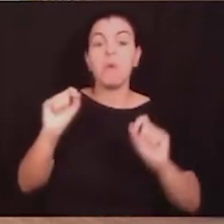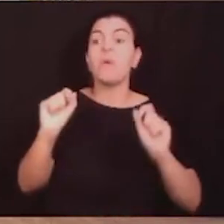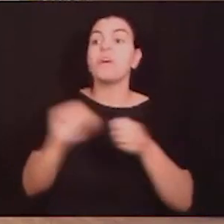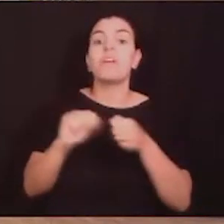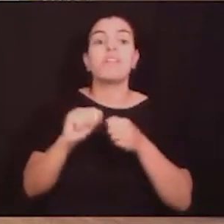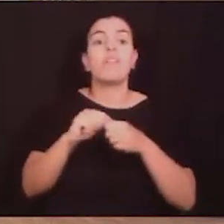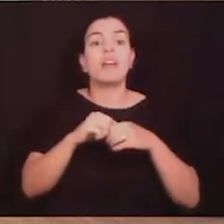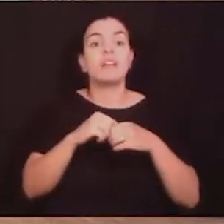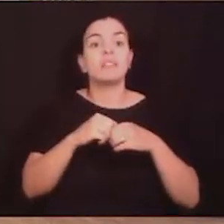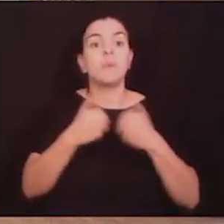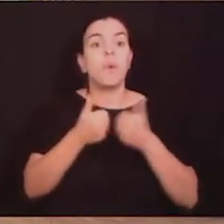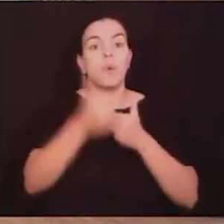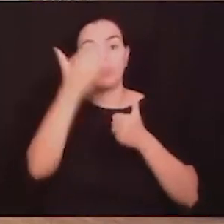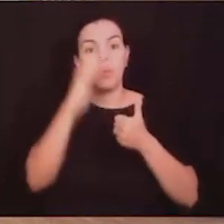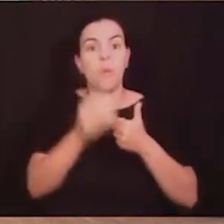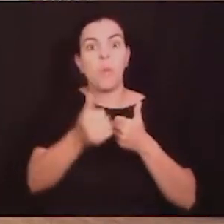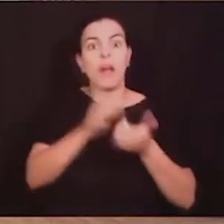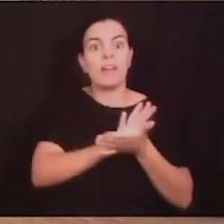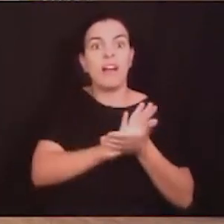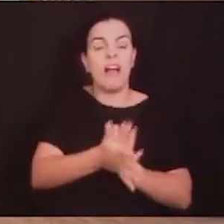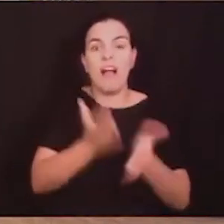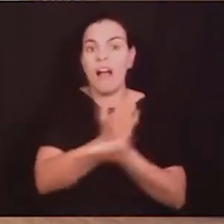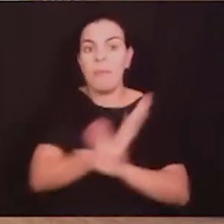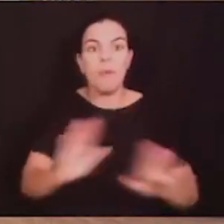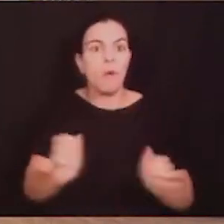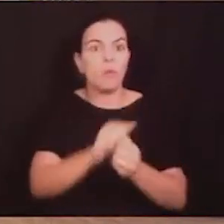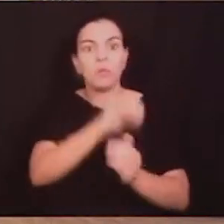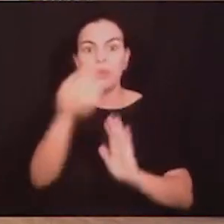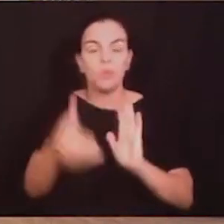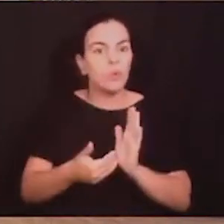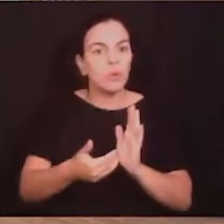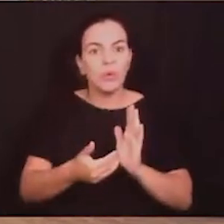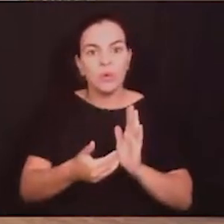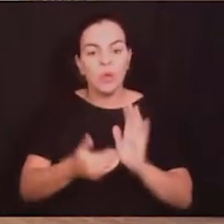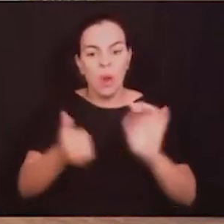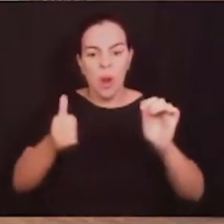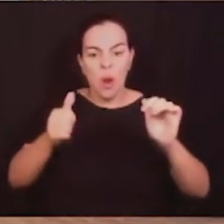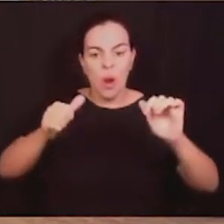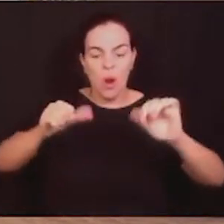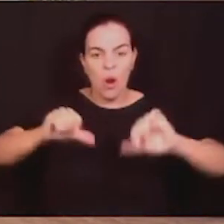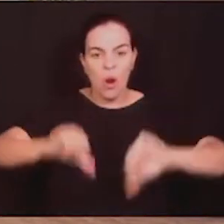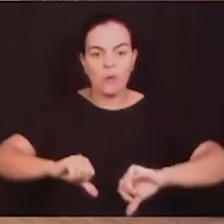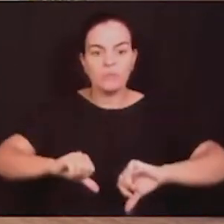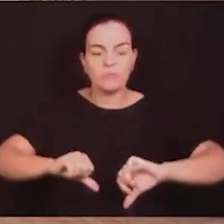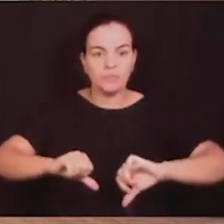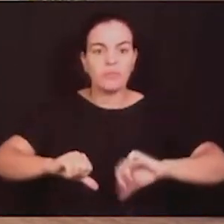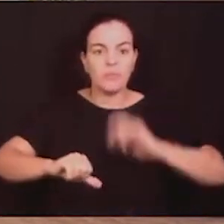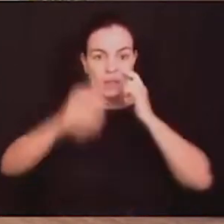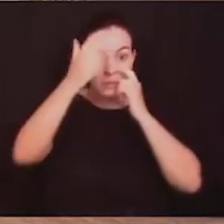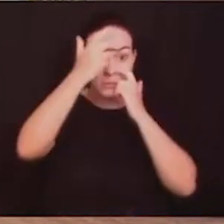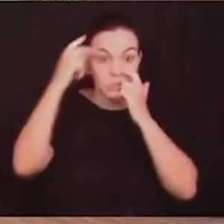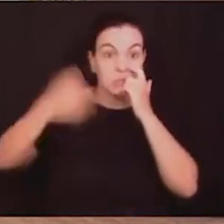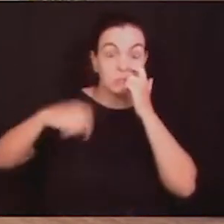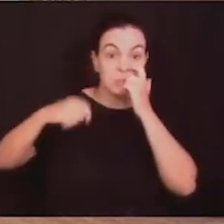e acabou com a integração. Aí teve que voltar atrás, porque a fórmula que ele achou para acabar com a integração, as pessoas tinham que pagar o dobro